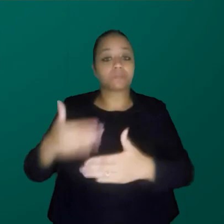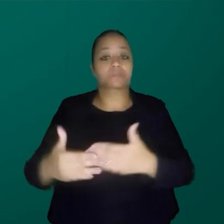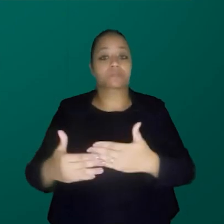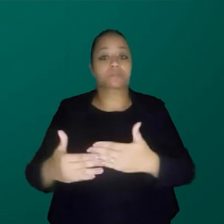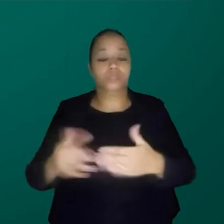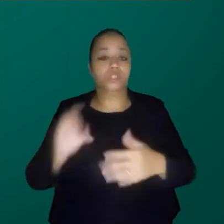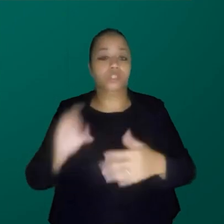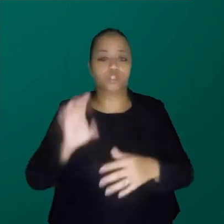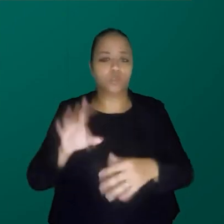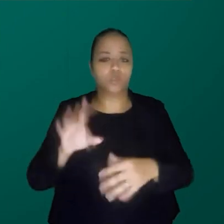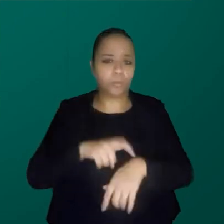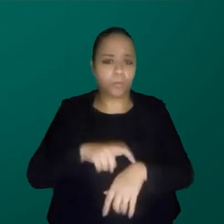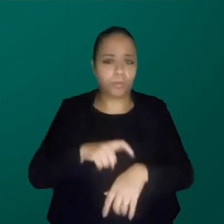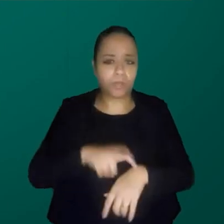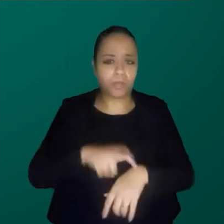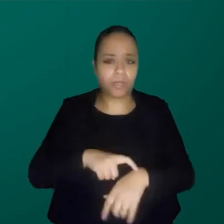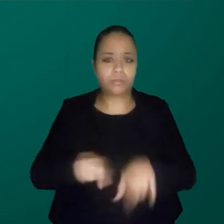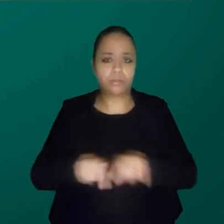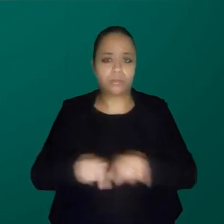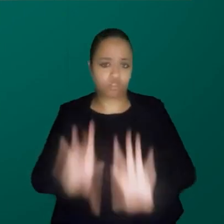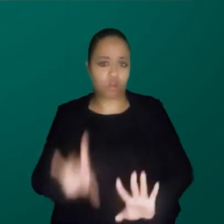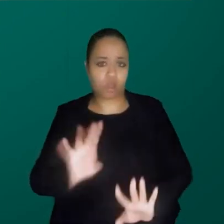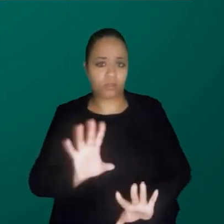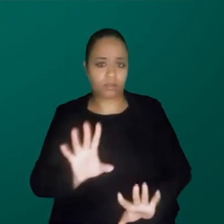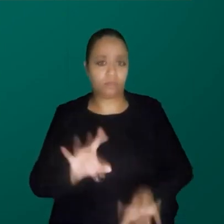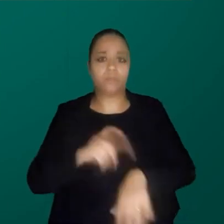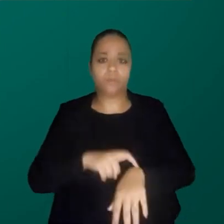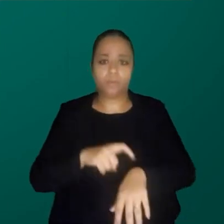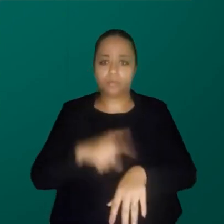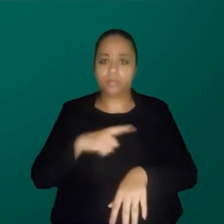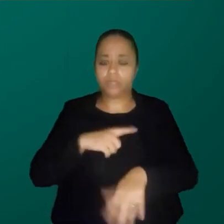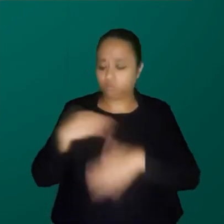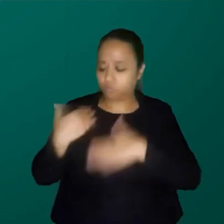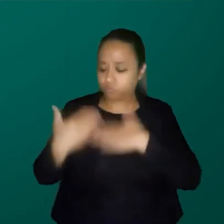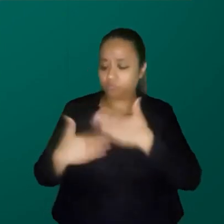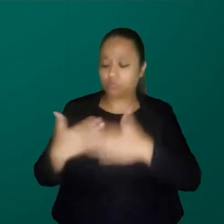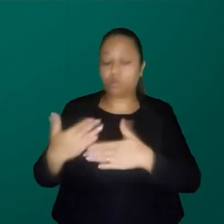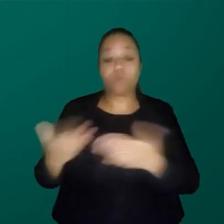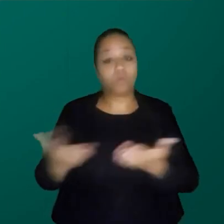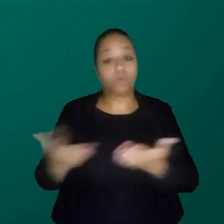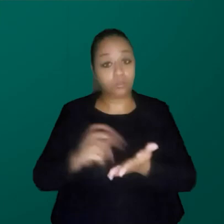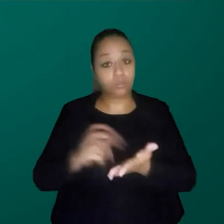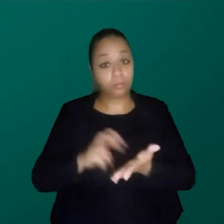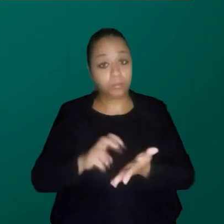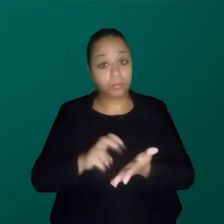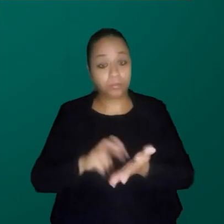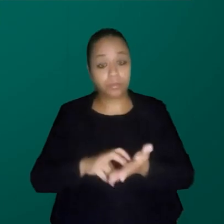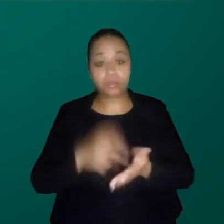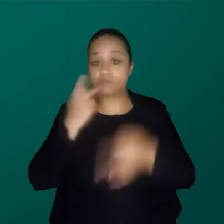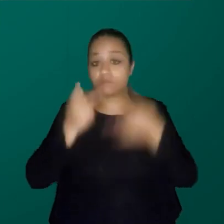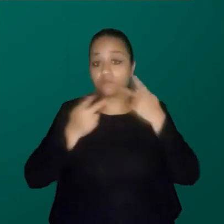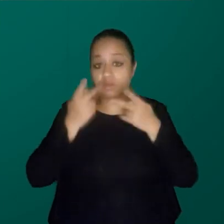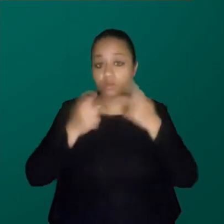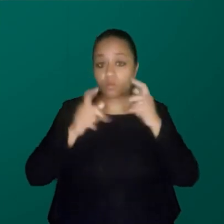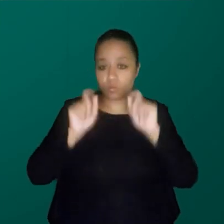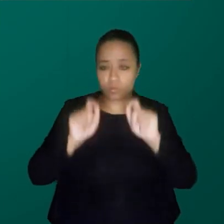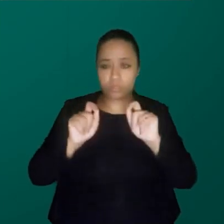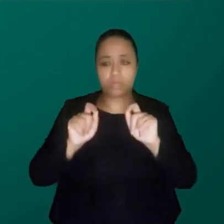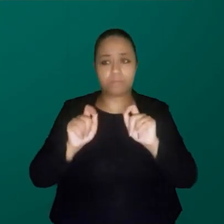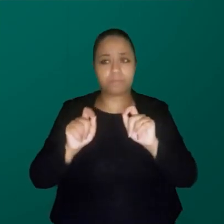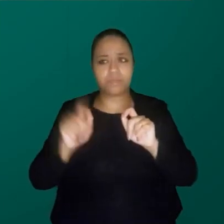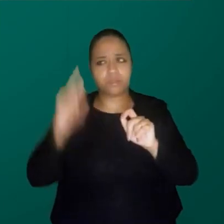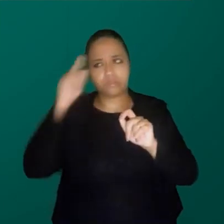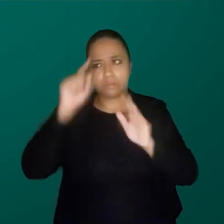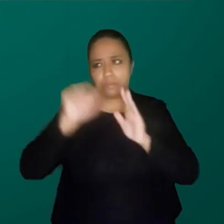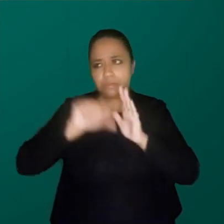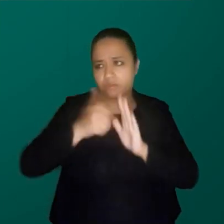Não só nesse momento, mas nesse momento também há uma construção. Hoje de manhã a gente ouviu também, não sei se foi a